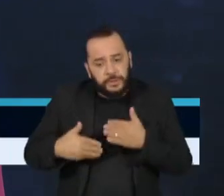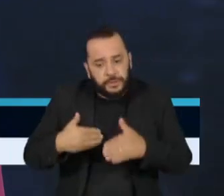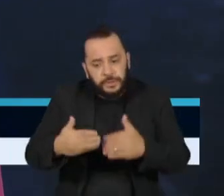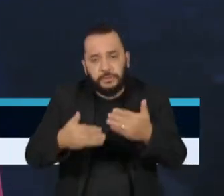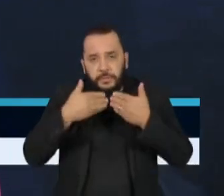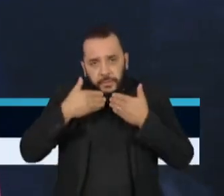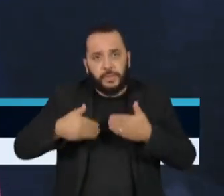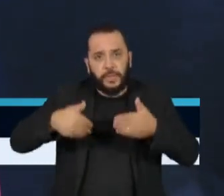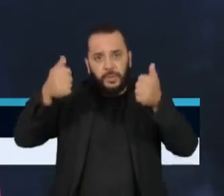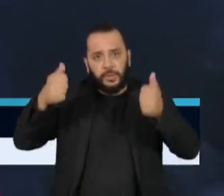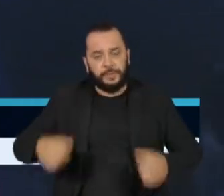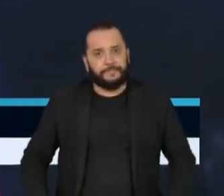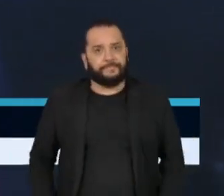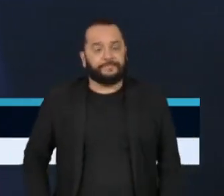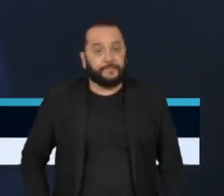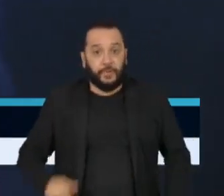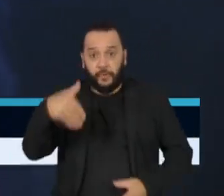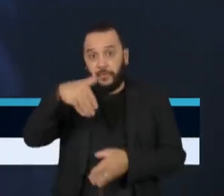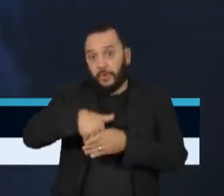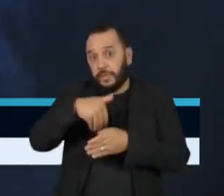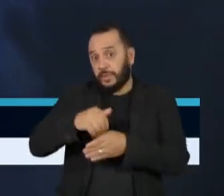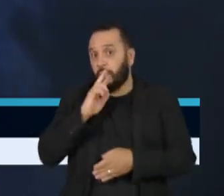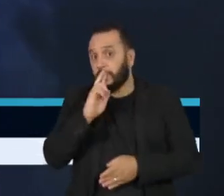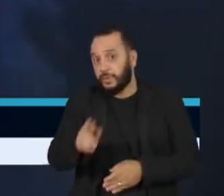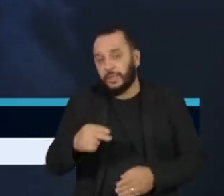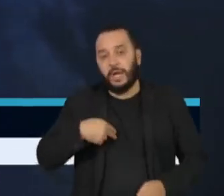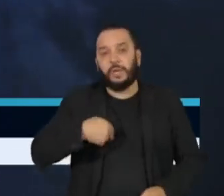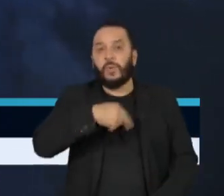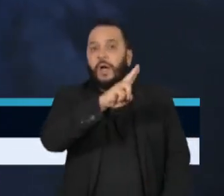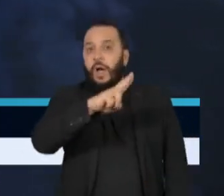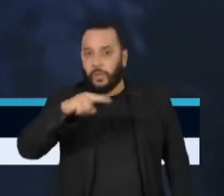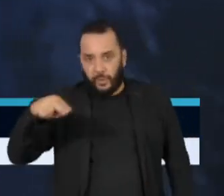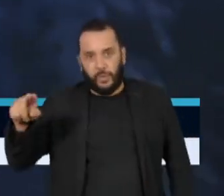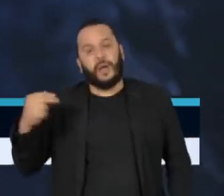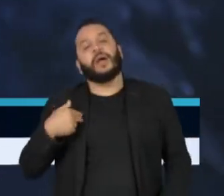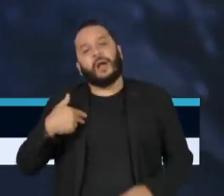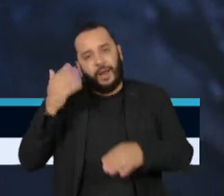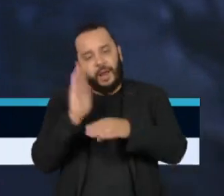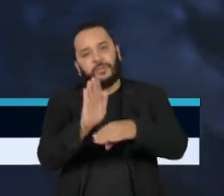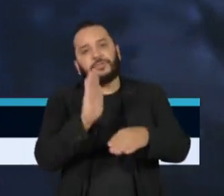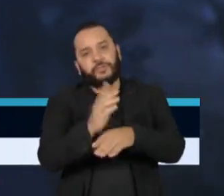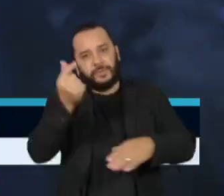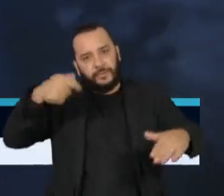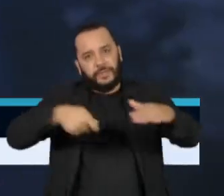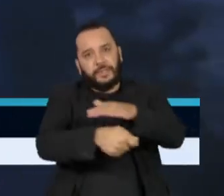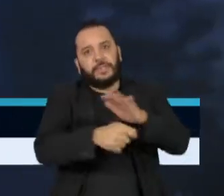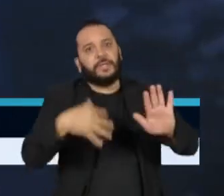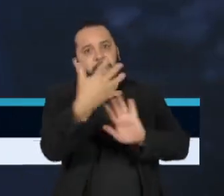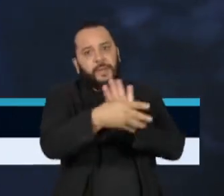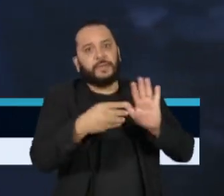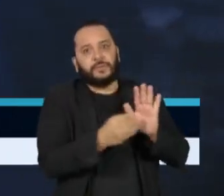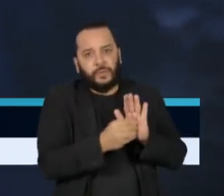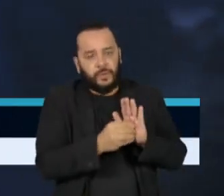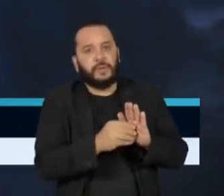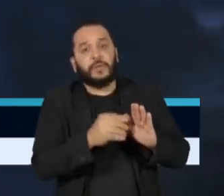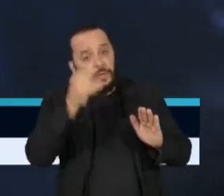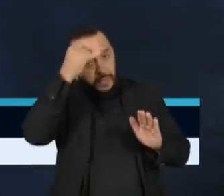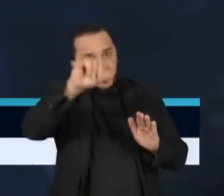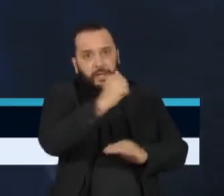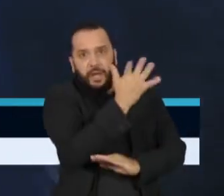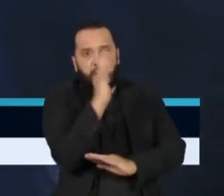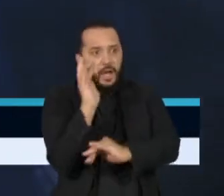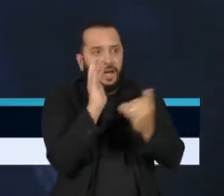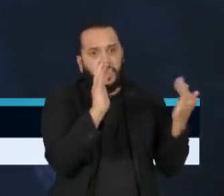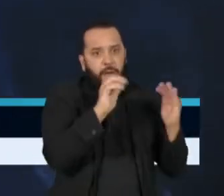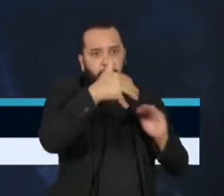Com o resultado das eleições, a Noruega deverá retomar a ajuda financeira para combater o desmatamento da Amazônia. As principais